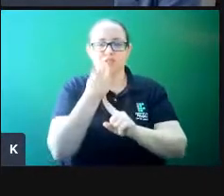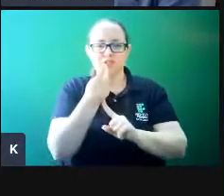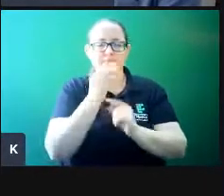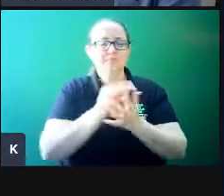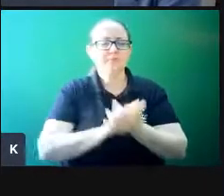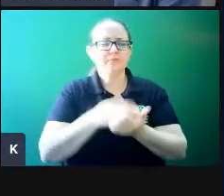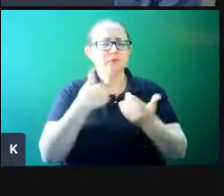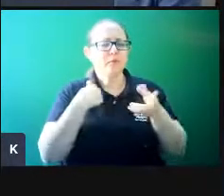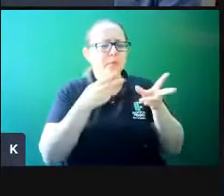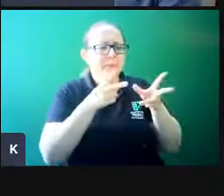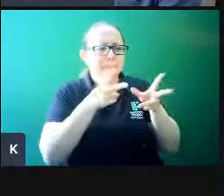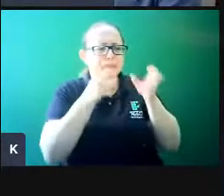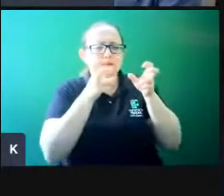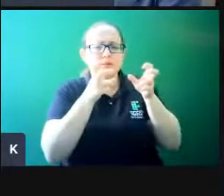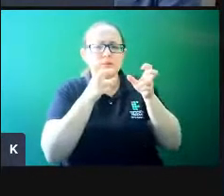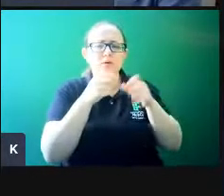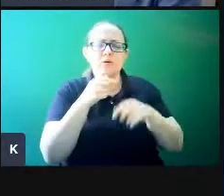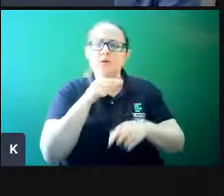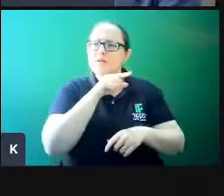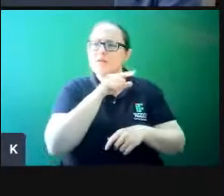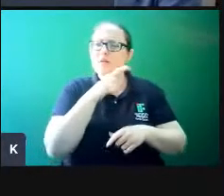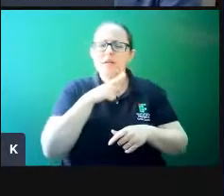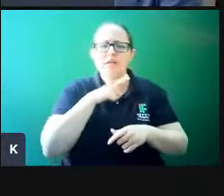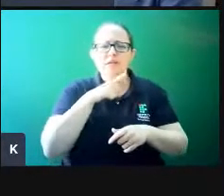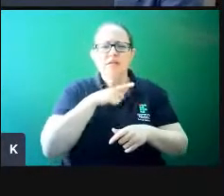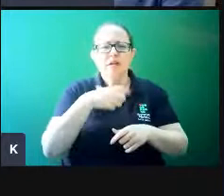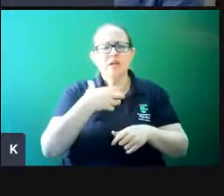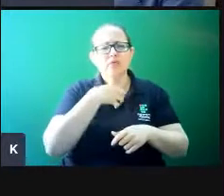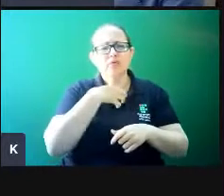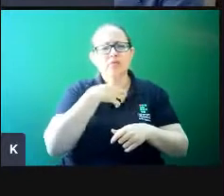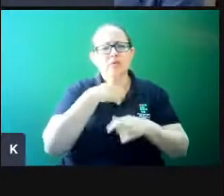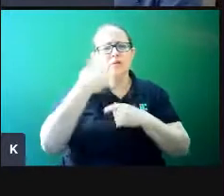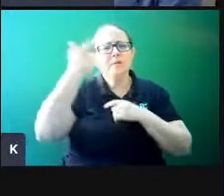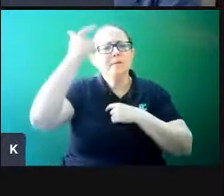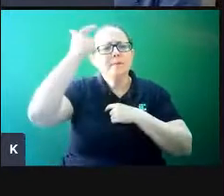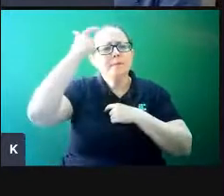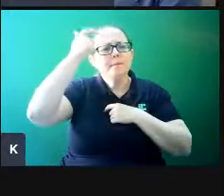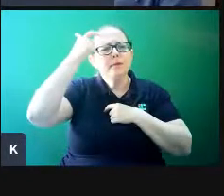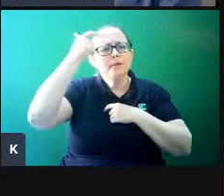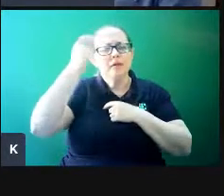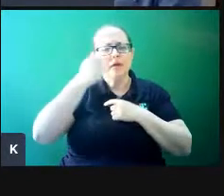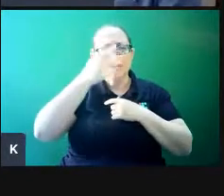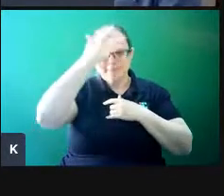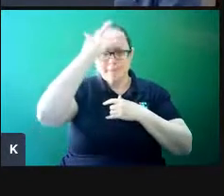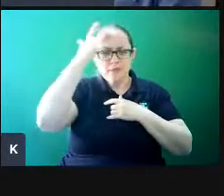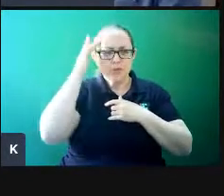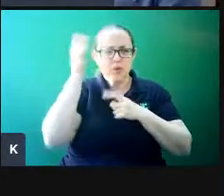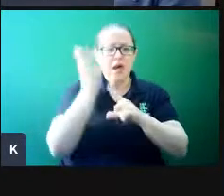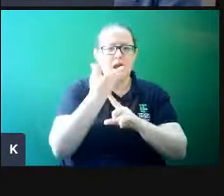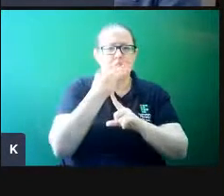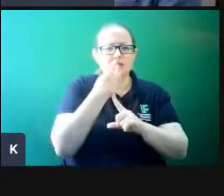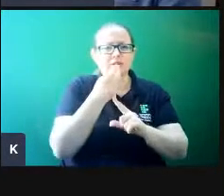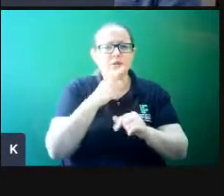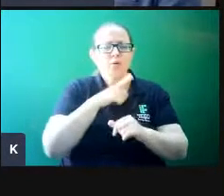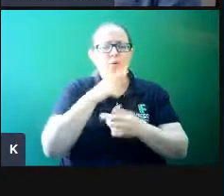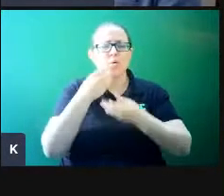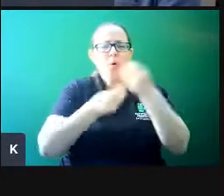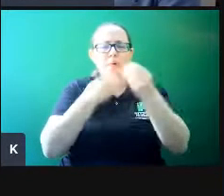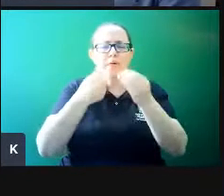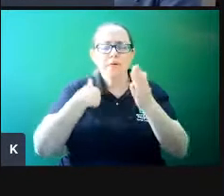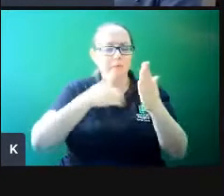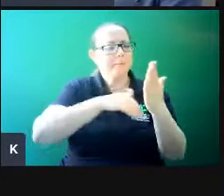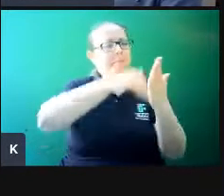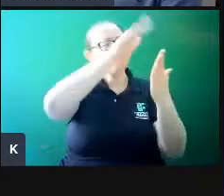naquelas pesquisas um estado mental que esses artistas se colocavam quando eles estavam pintando.